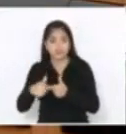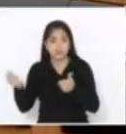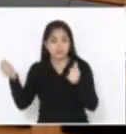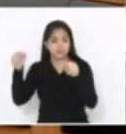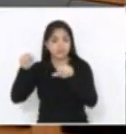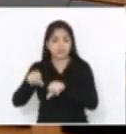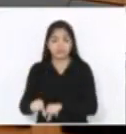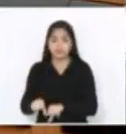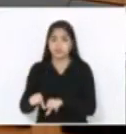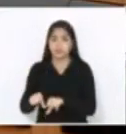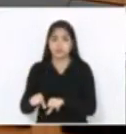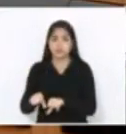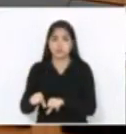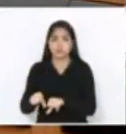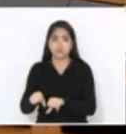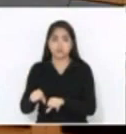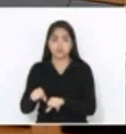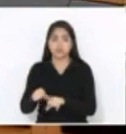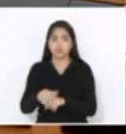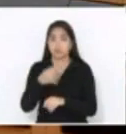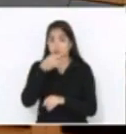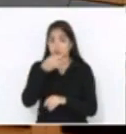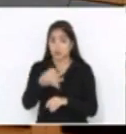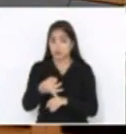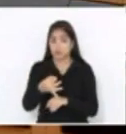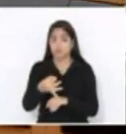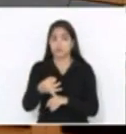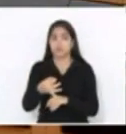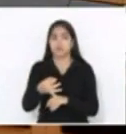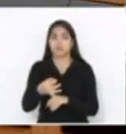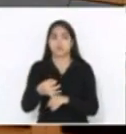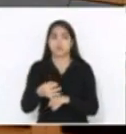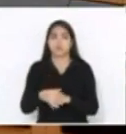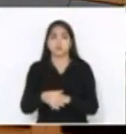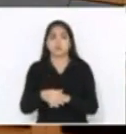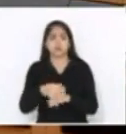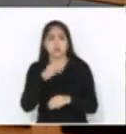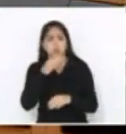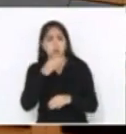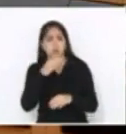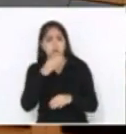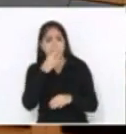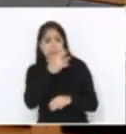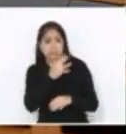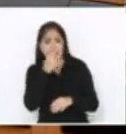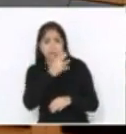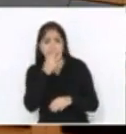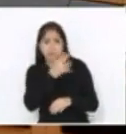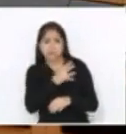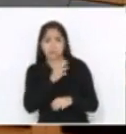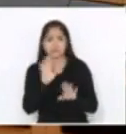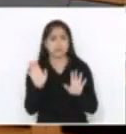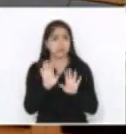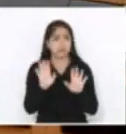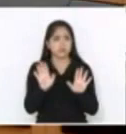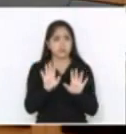de calamidade. Eu aqui não quero tecer críticas a quem quer que seja,